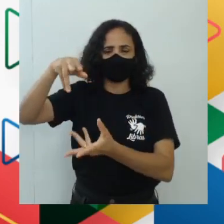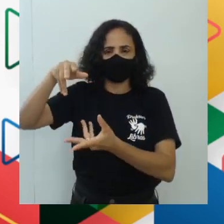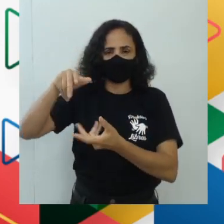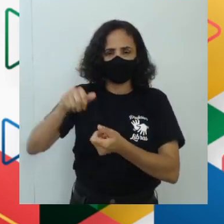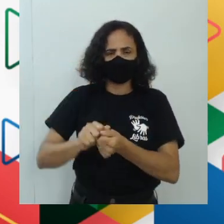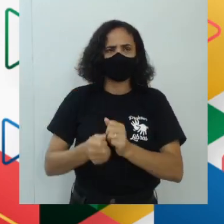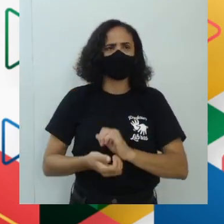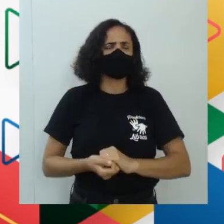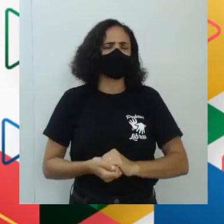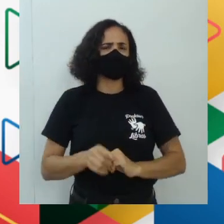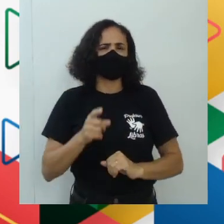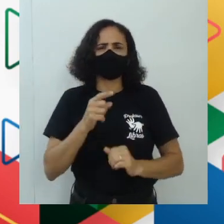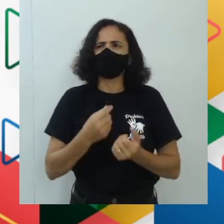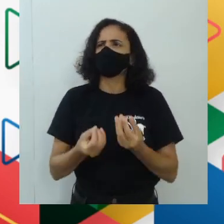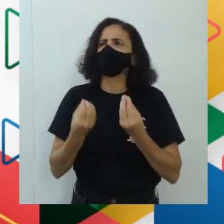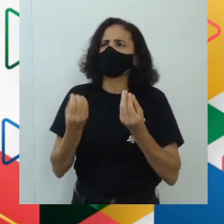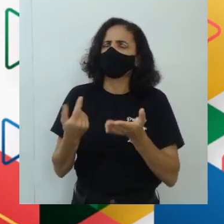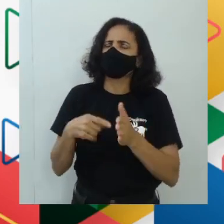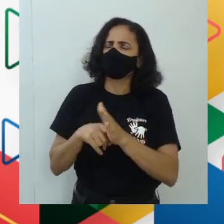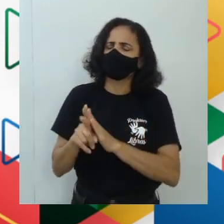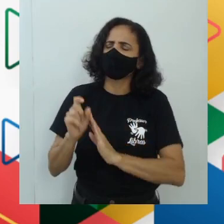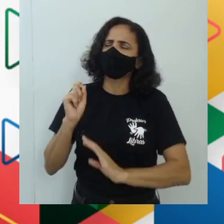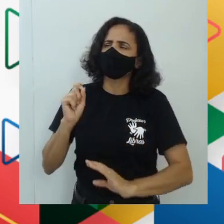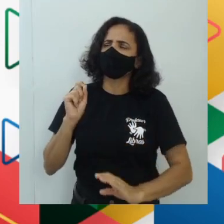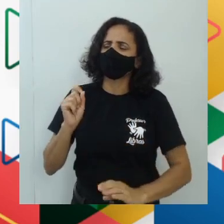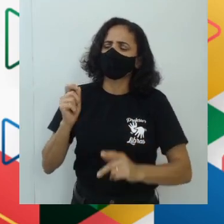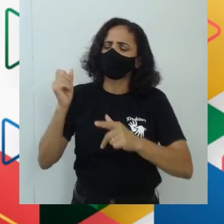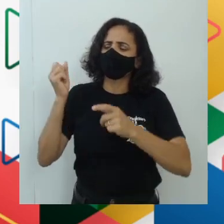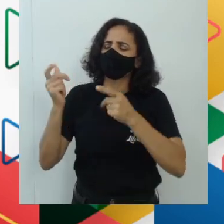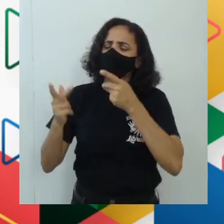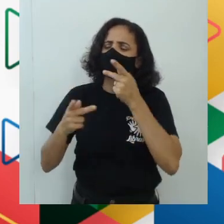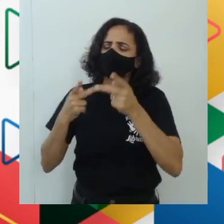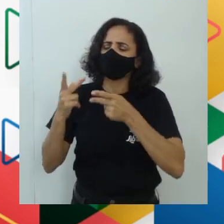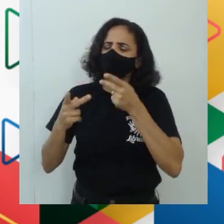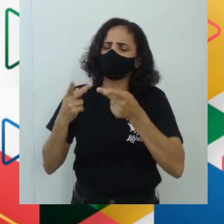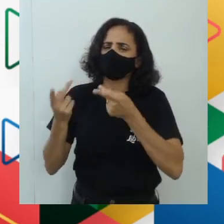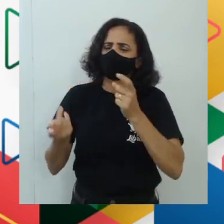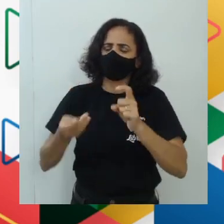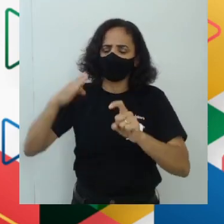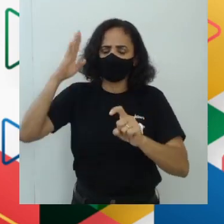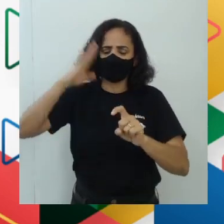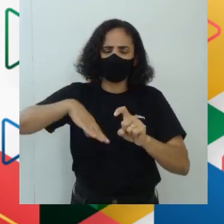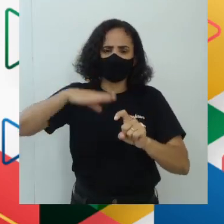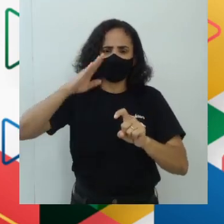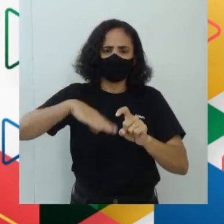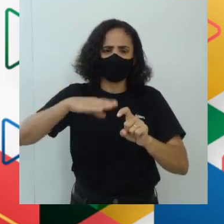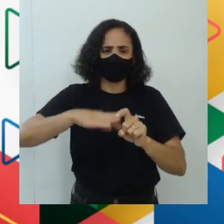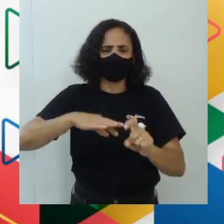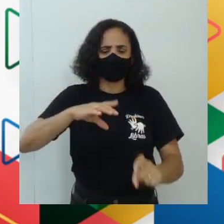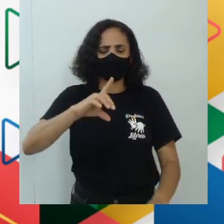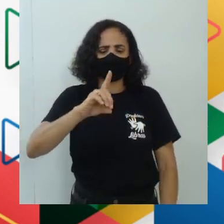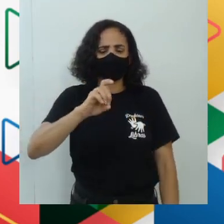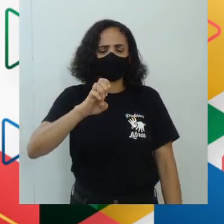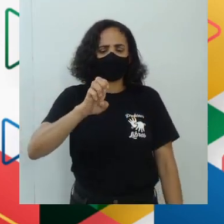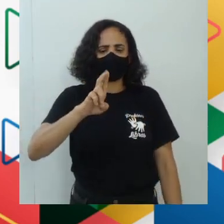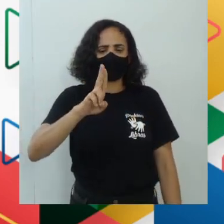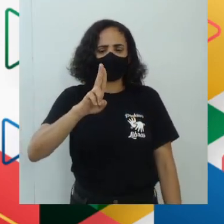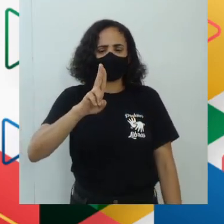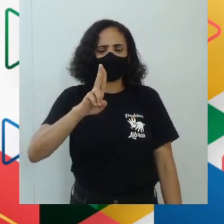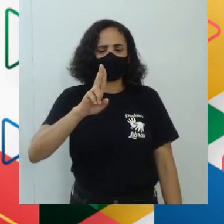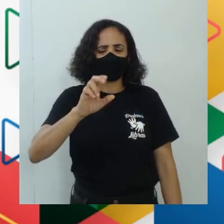Professor, o senhor, por acaso, quer nos falar dos mitos, etc., sobre os deuses da mitologia grega?